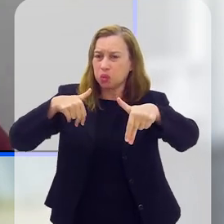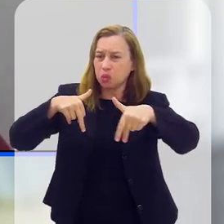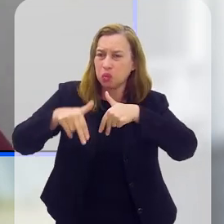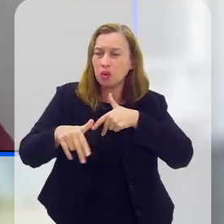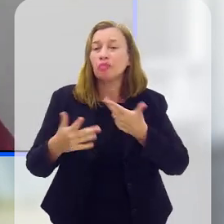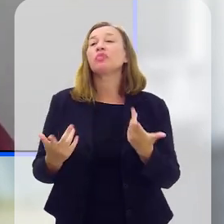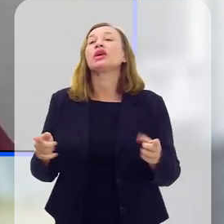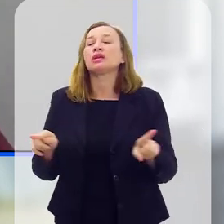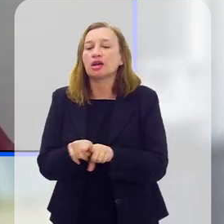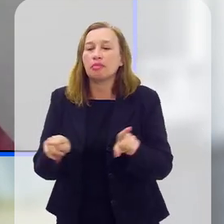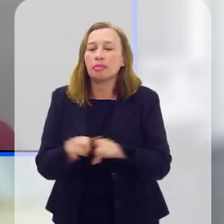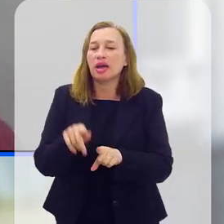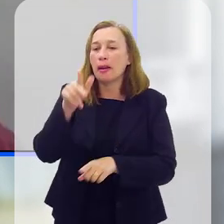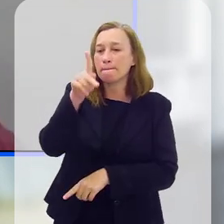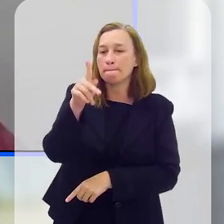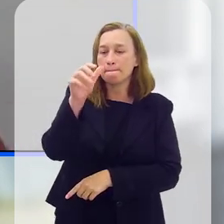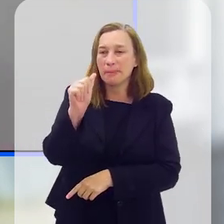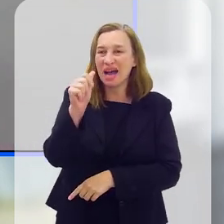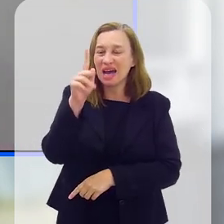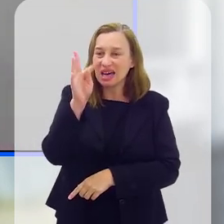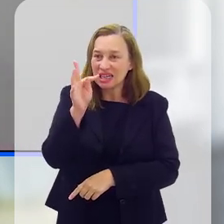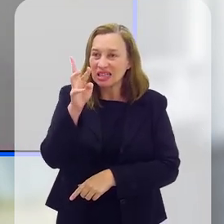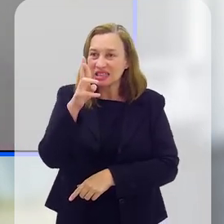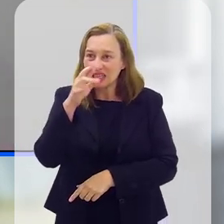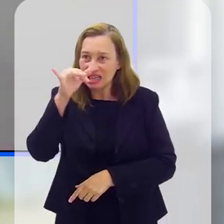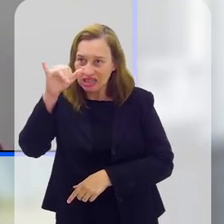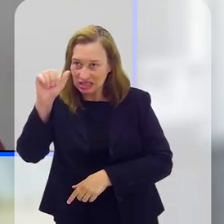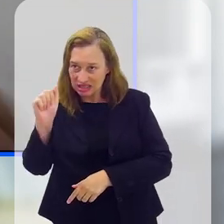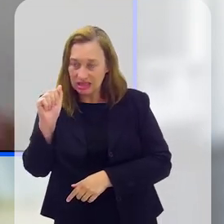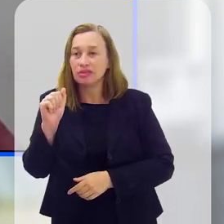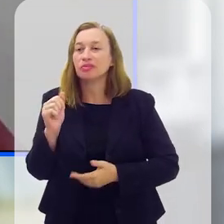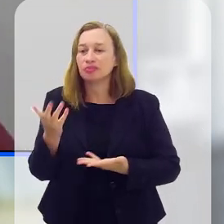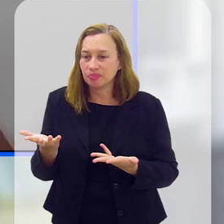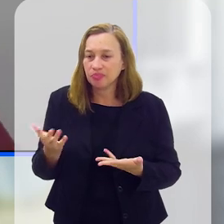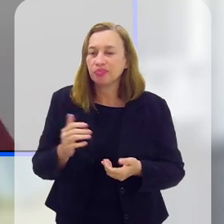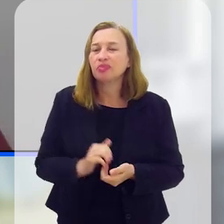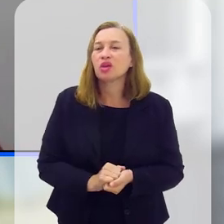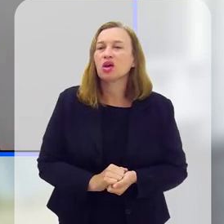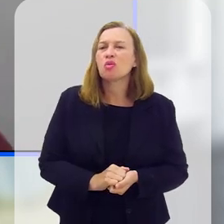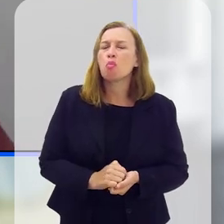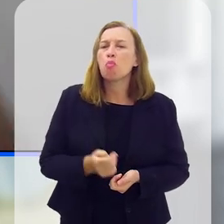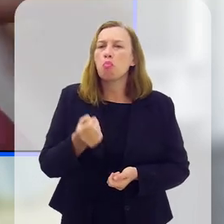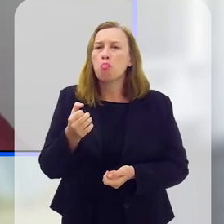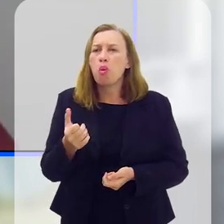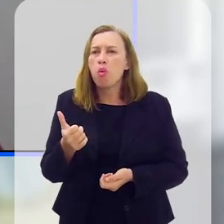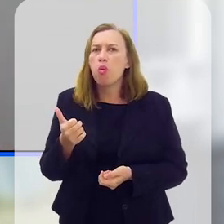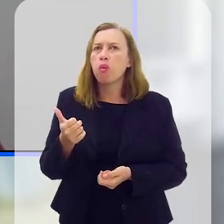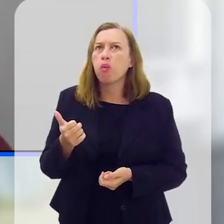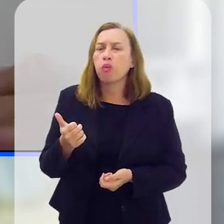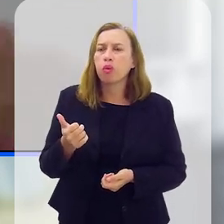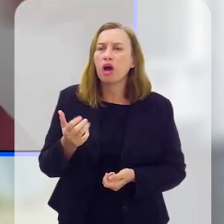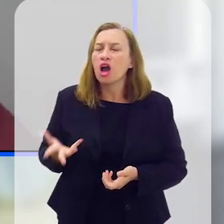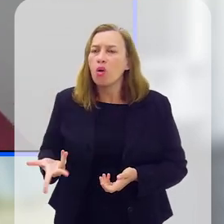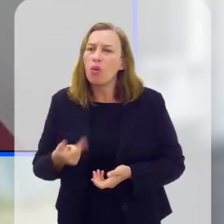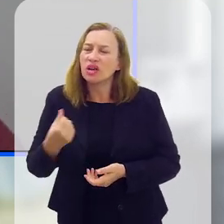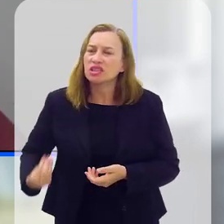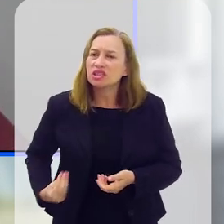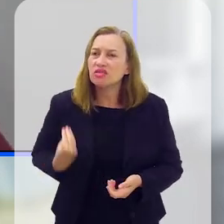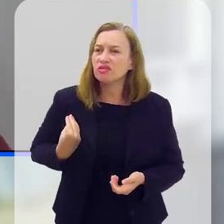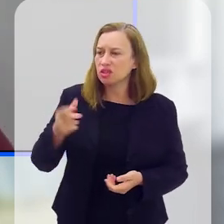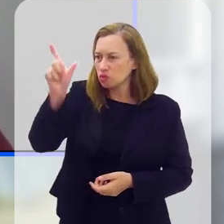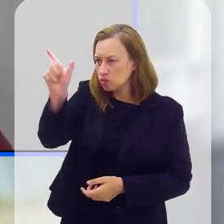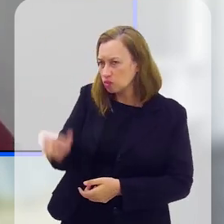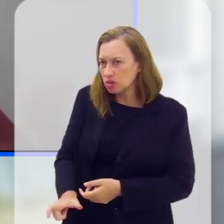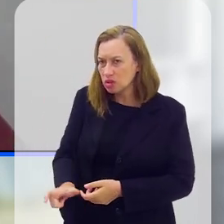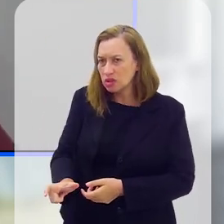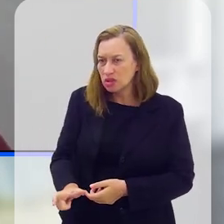E, como disse a Patrícia, a questão, se você perguntar para mim, um dos principais critérios para se avaliar a qualidade